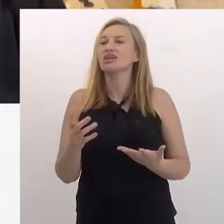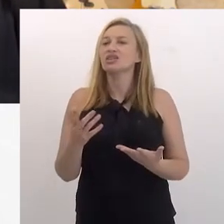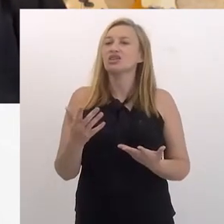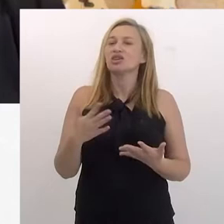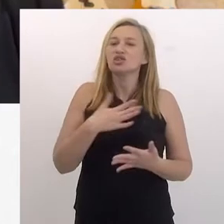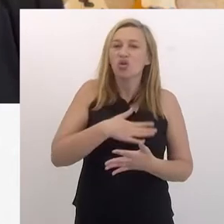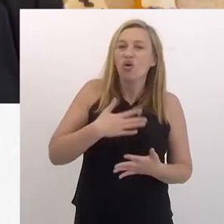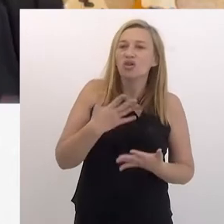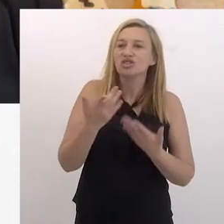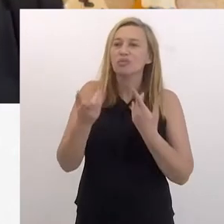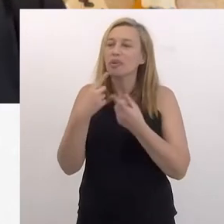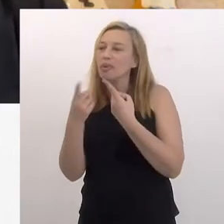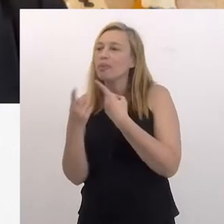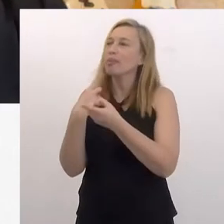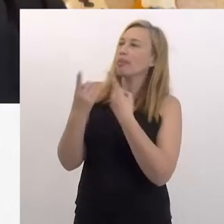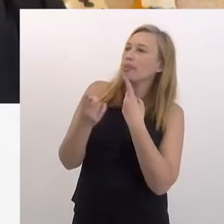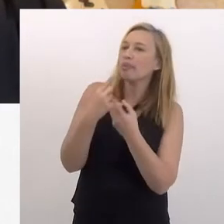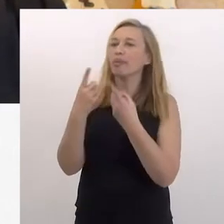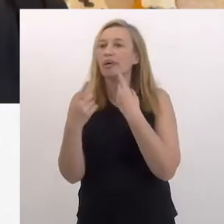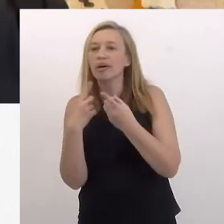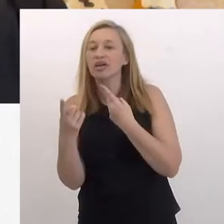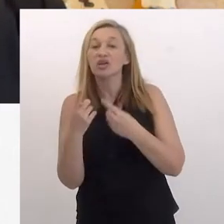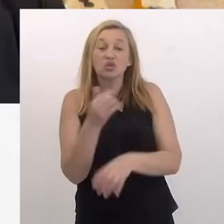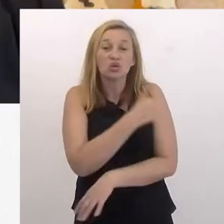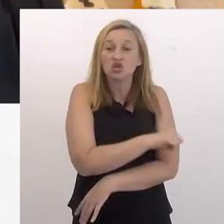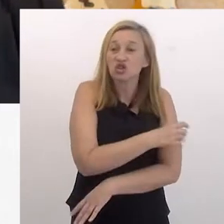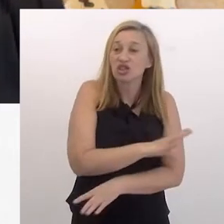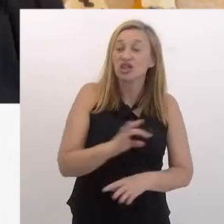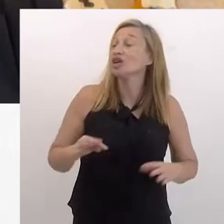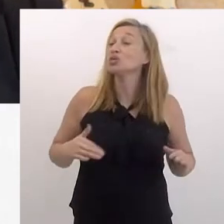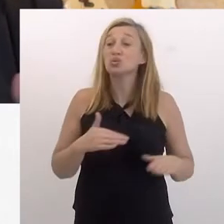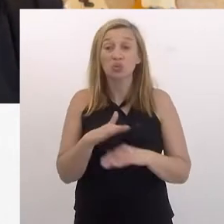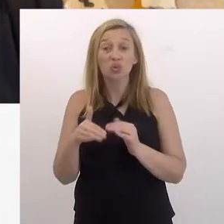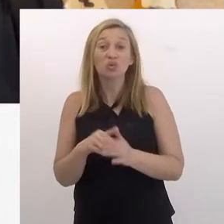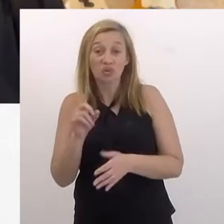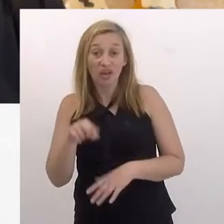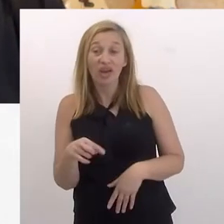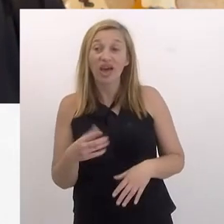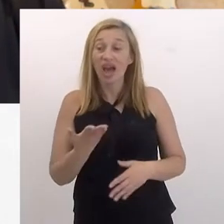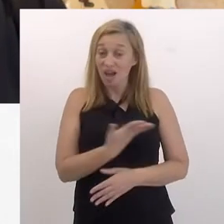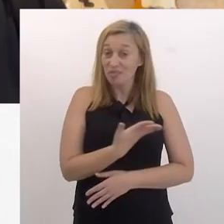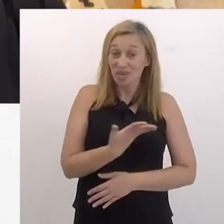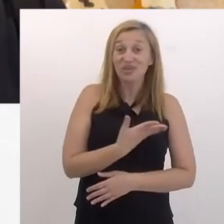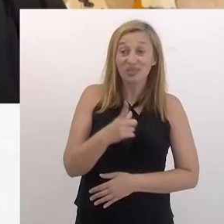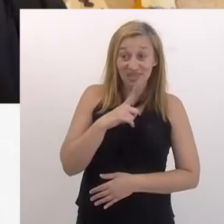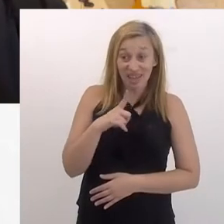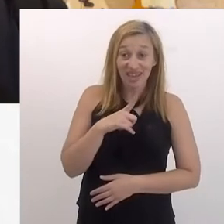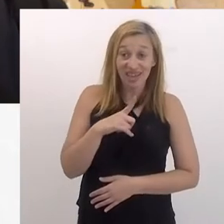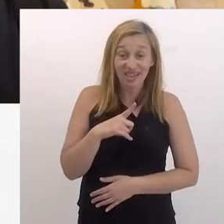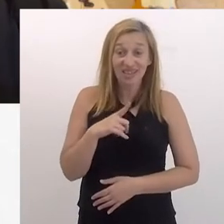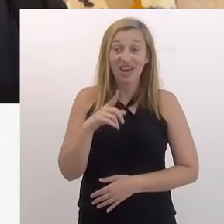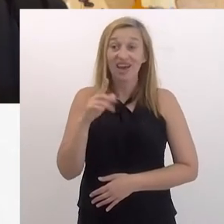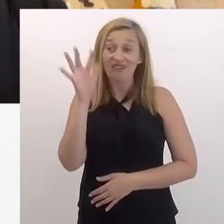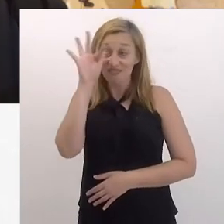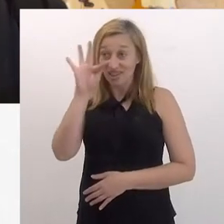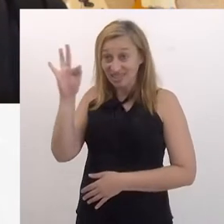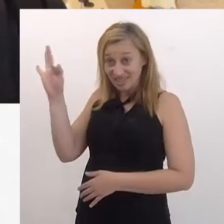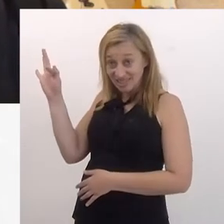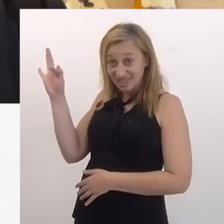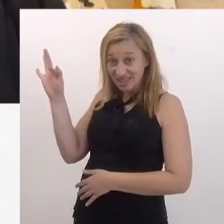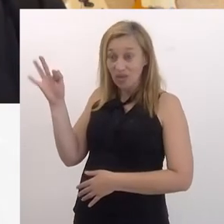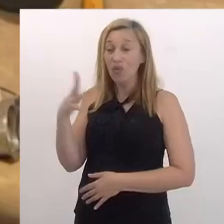gente gosta de trocar ideia. No Rio de Janeiro, então, é totalmente assim. Eu tenho um amigo, Antoine,